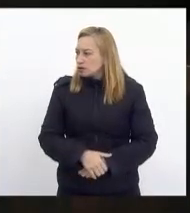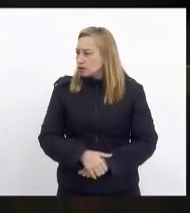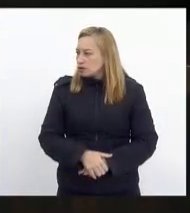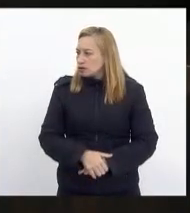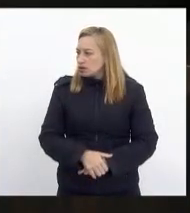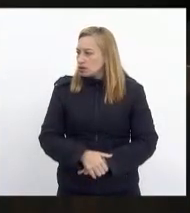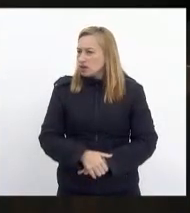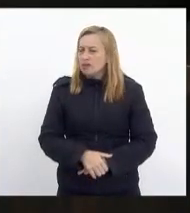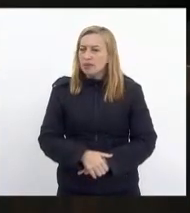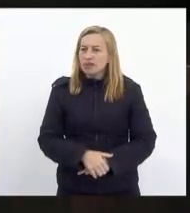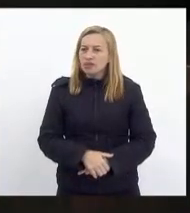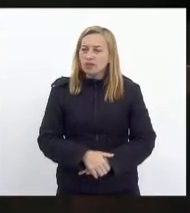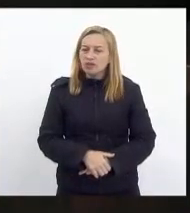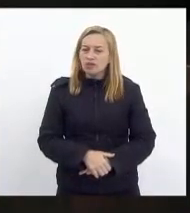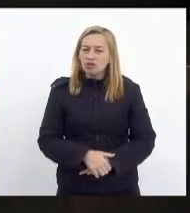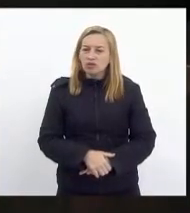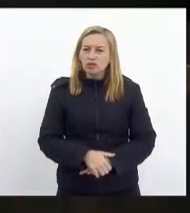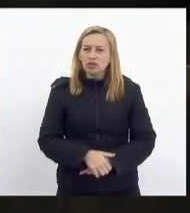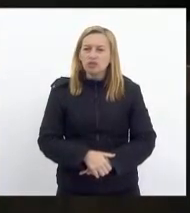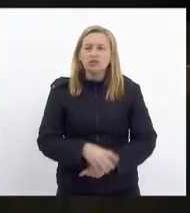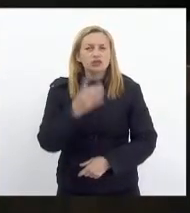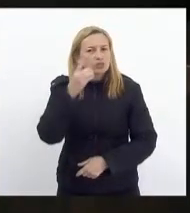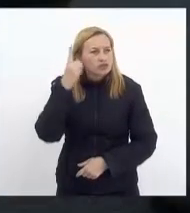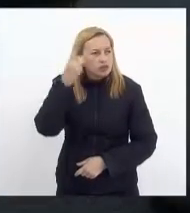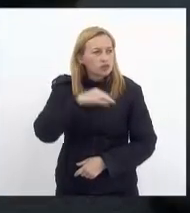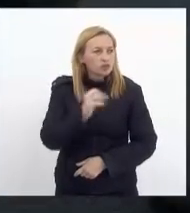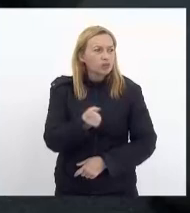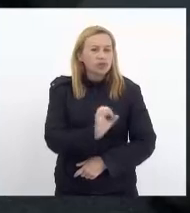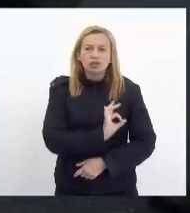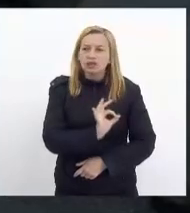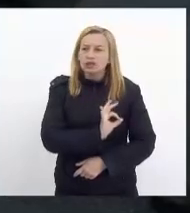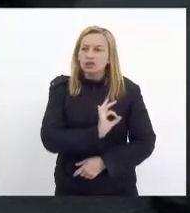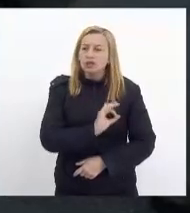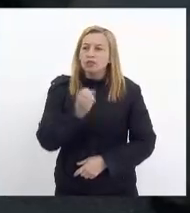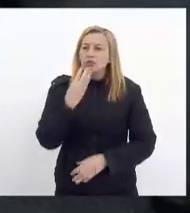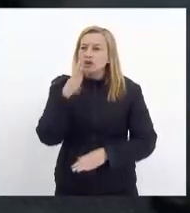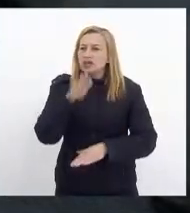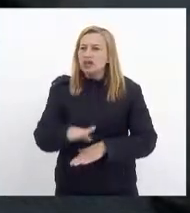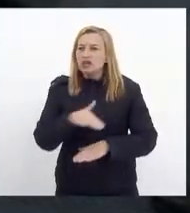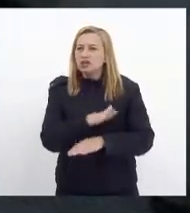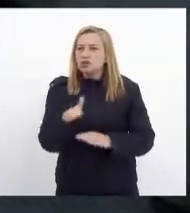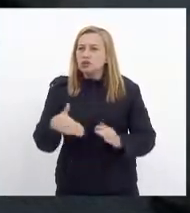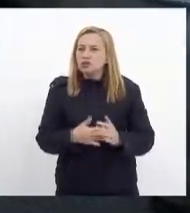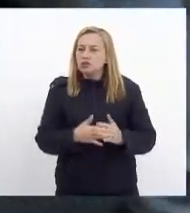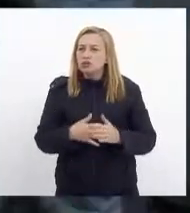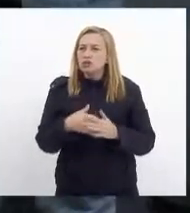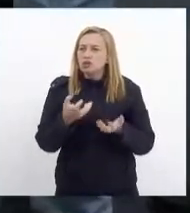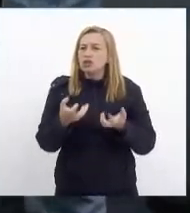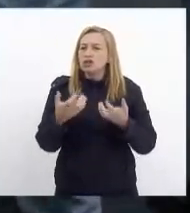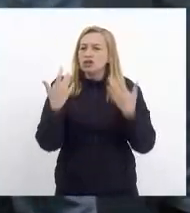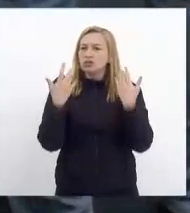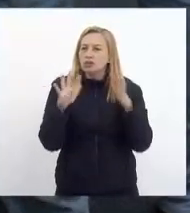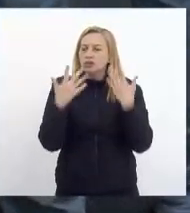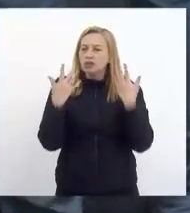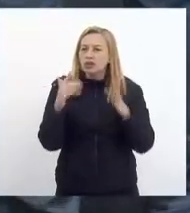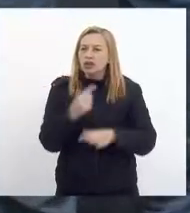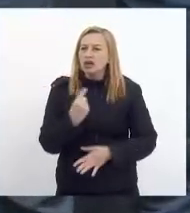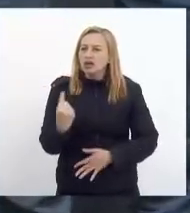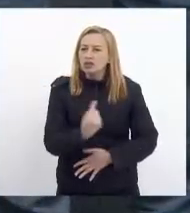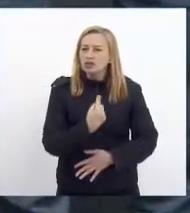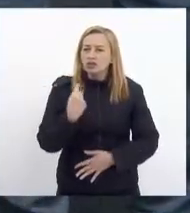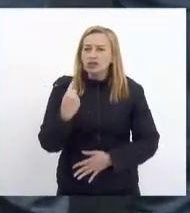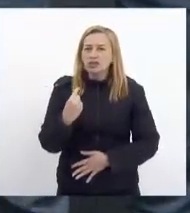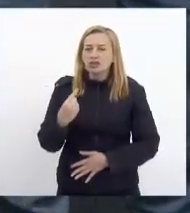Deputada queridíssima Marta Rocha. Boa tarde a todas e todos. Eu quero saudar a nossa querida deputada